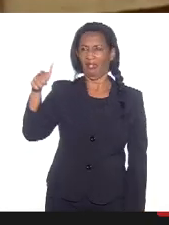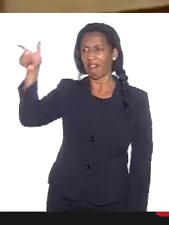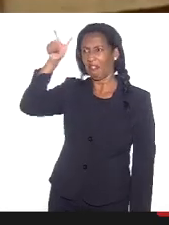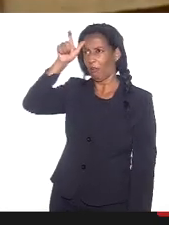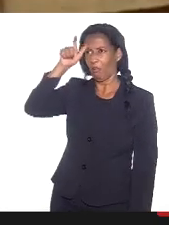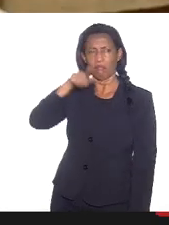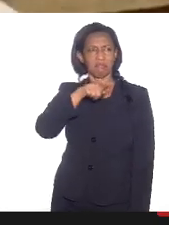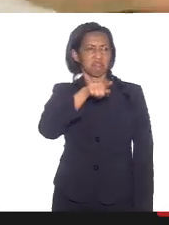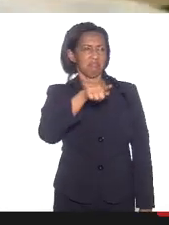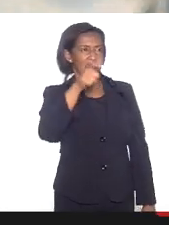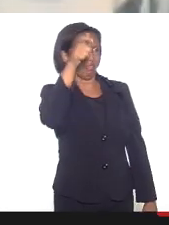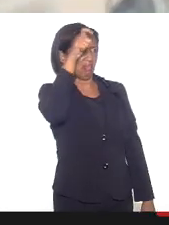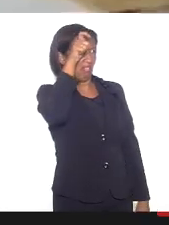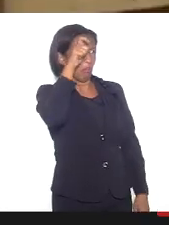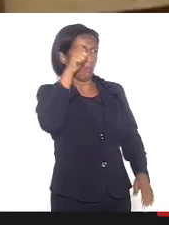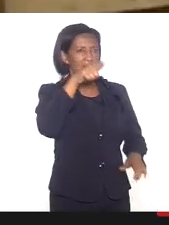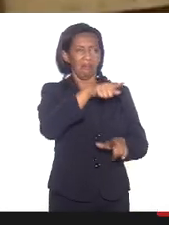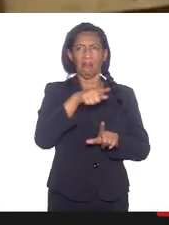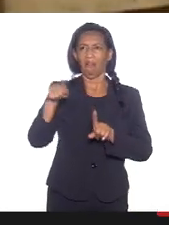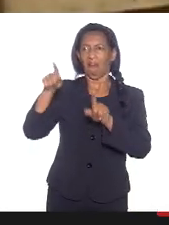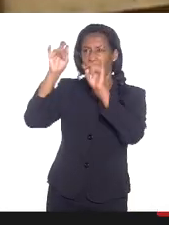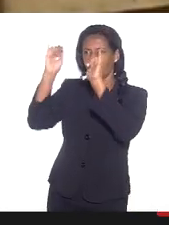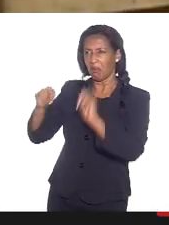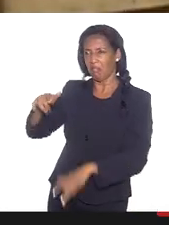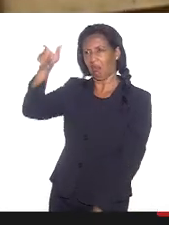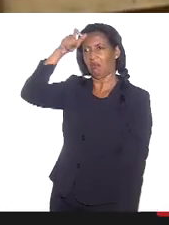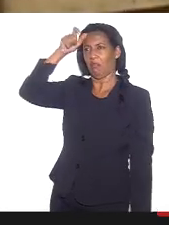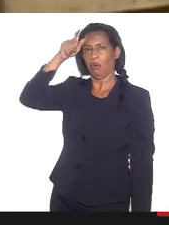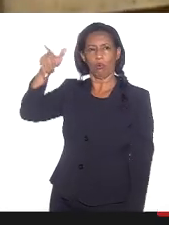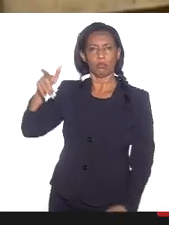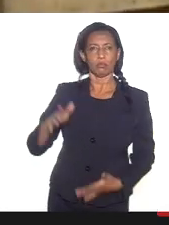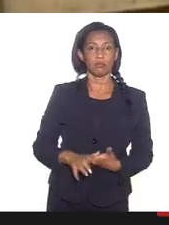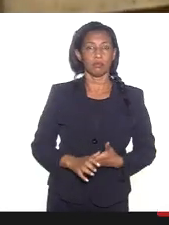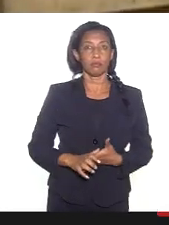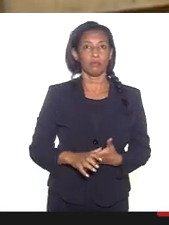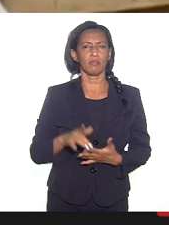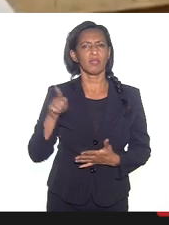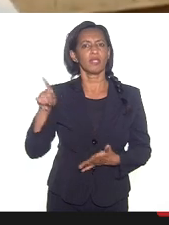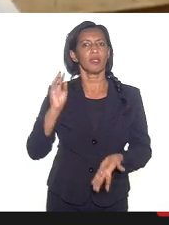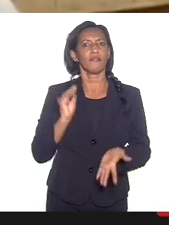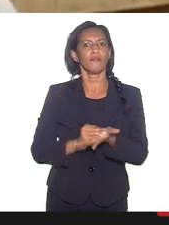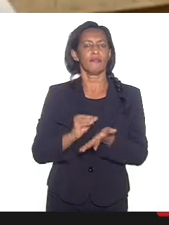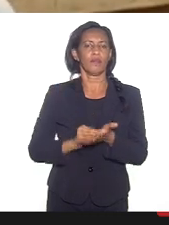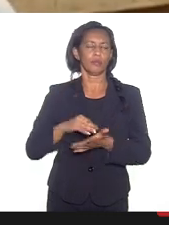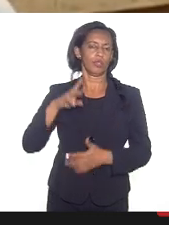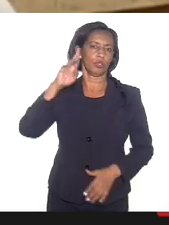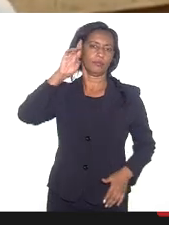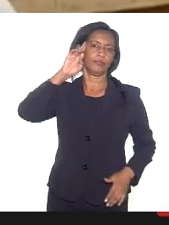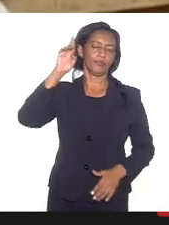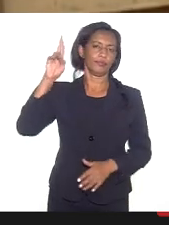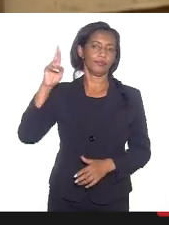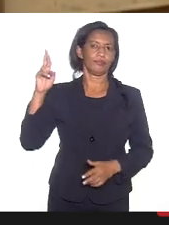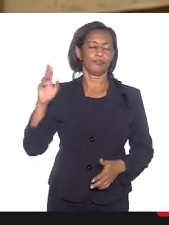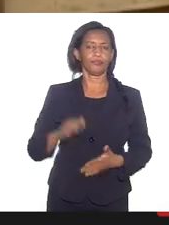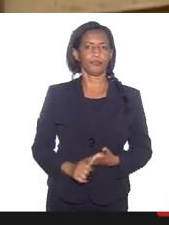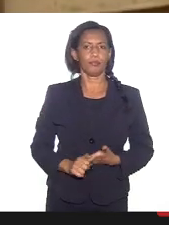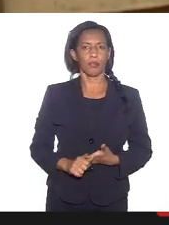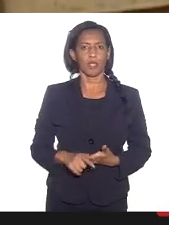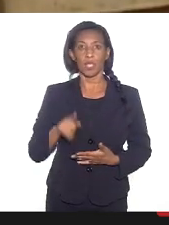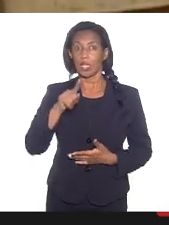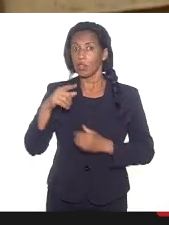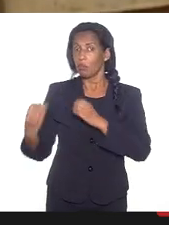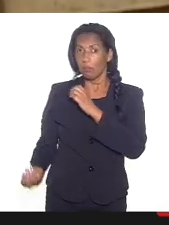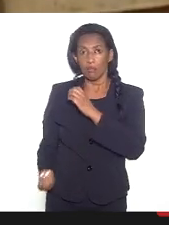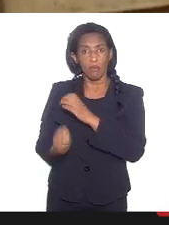se demoniza não sei o quê, que se demoniza a idolatria, isso é irresponsável, pessoal. Isso não nasce,